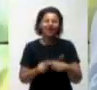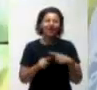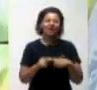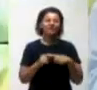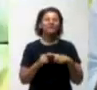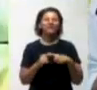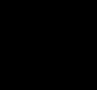falei isso várias vezes.